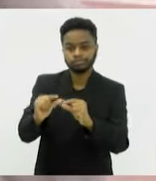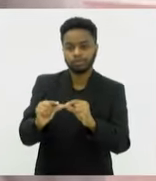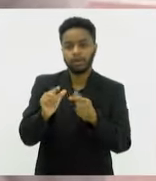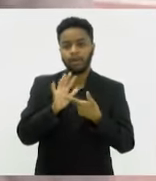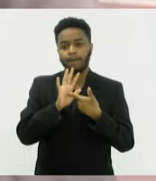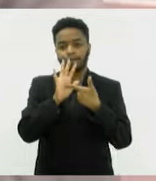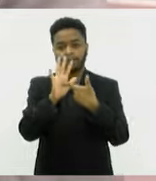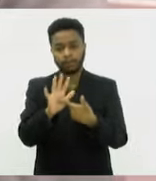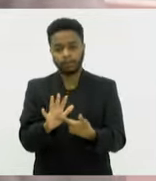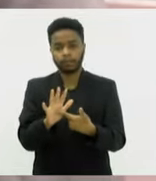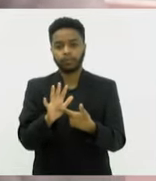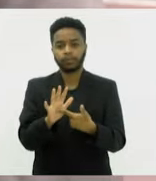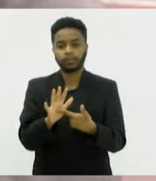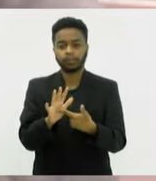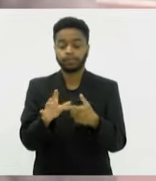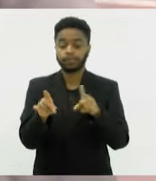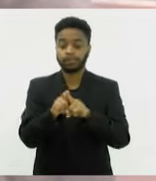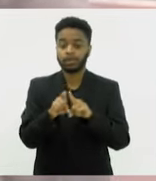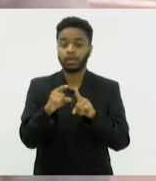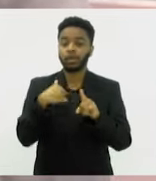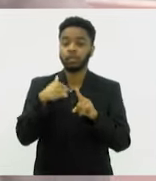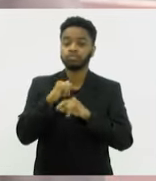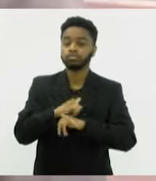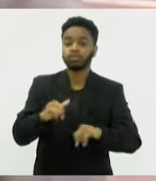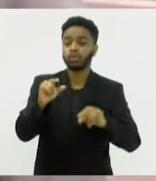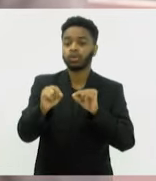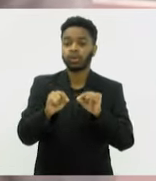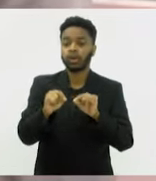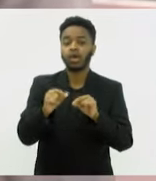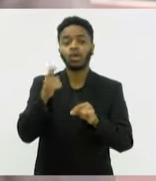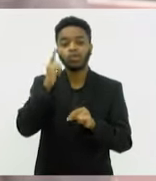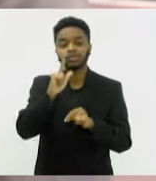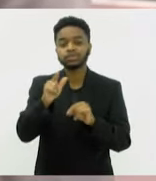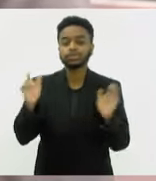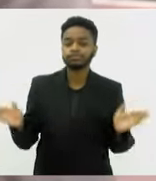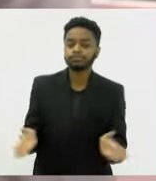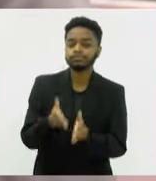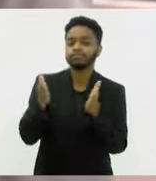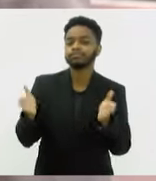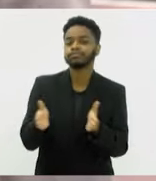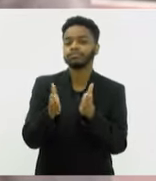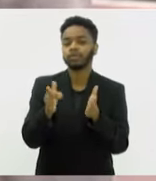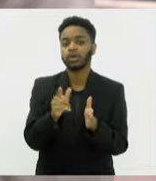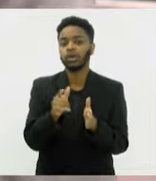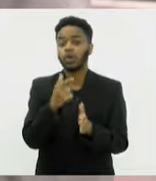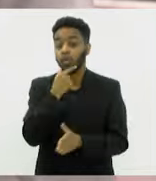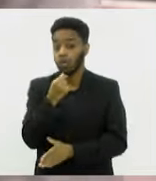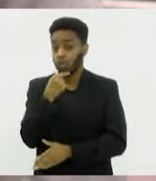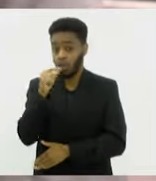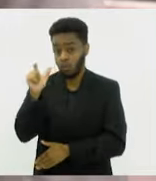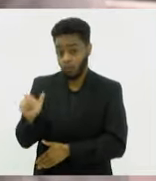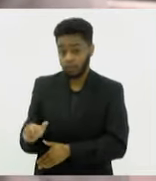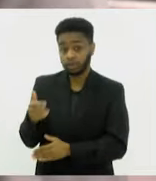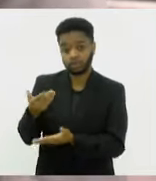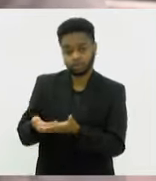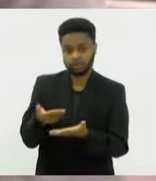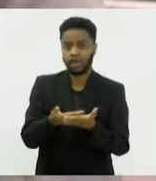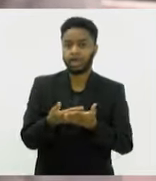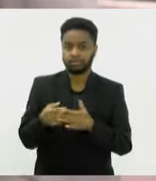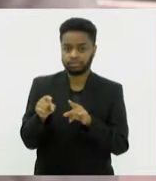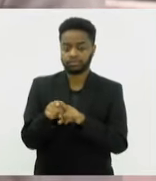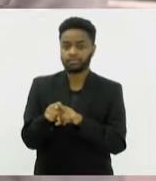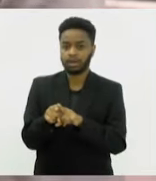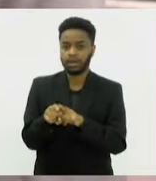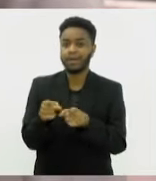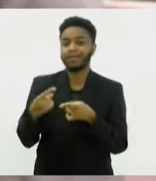Mostrar. E digo mais, a gente conseguiu estimular, incentivar os homens a estudarem. Porque